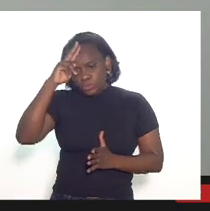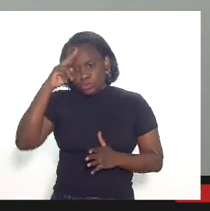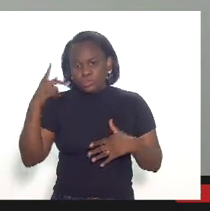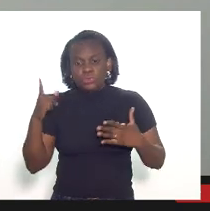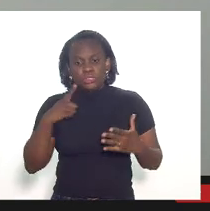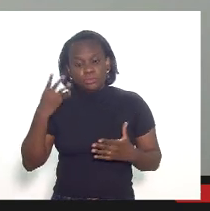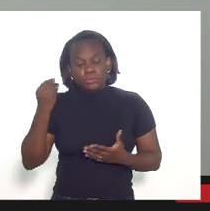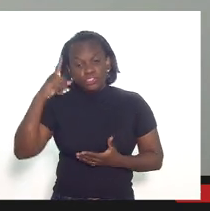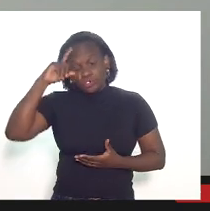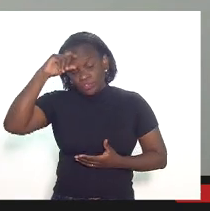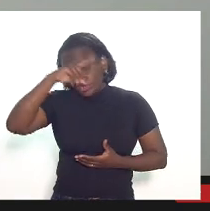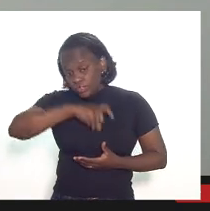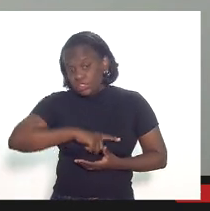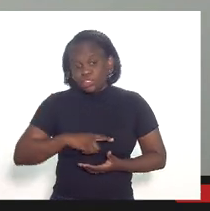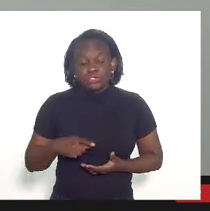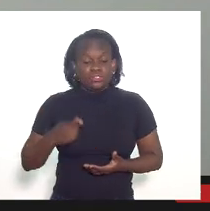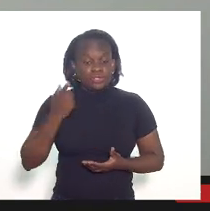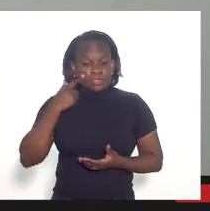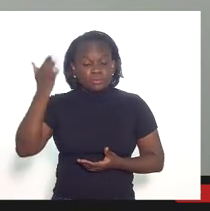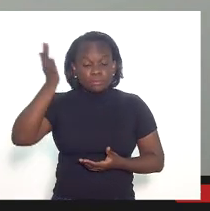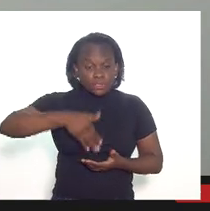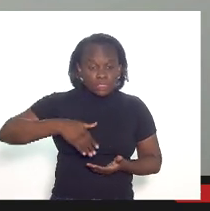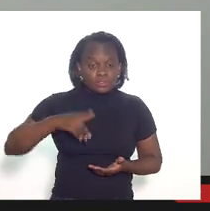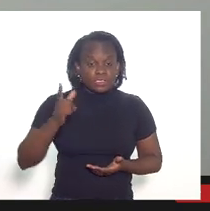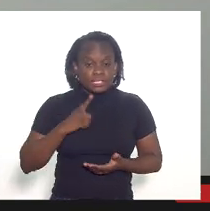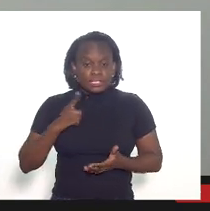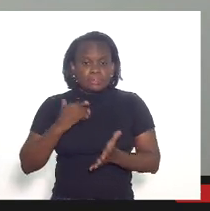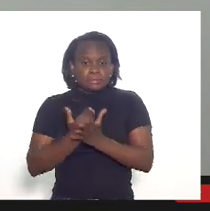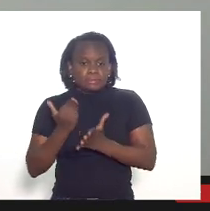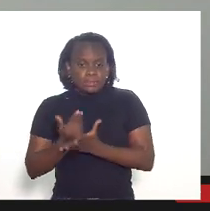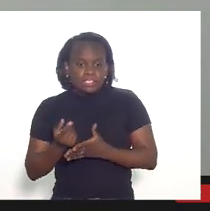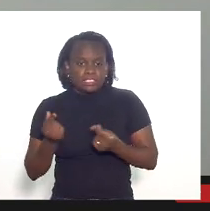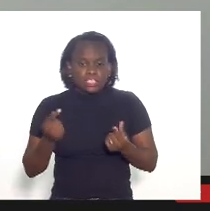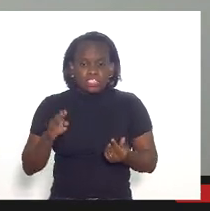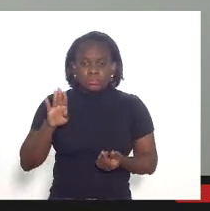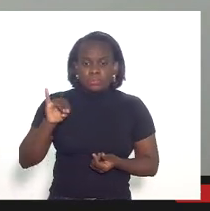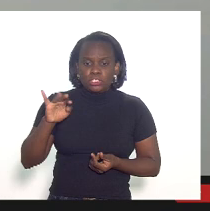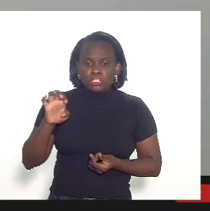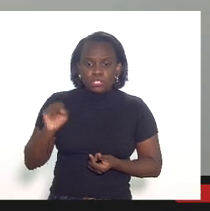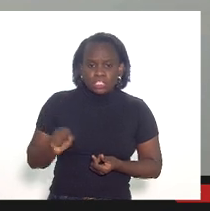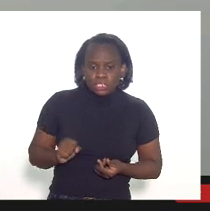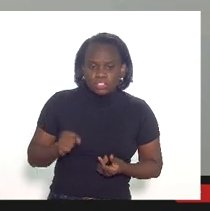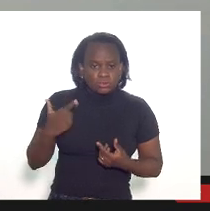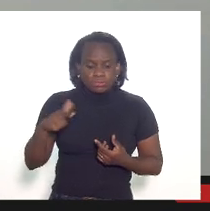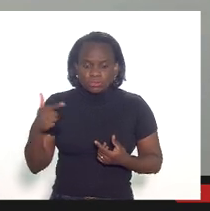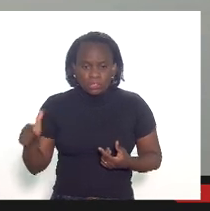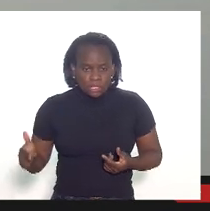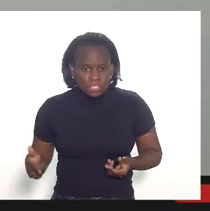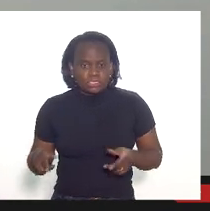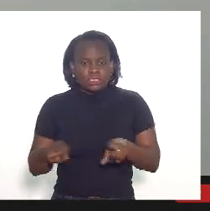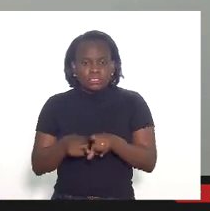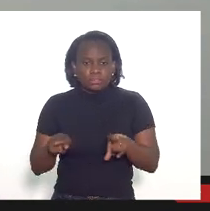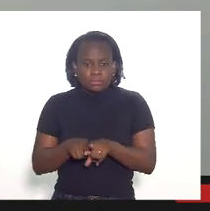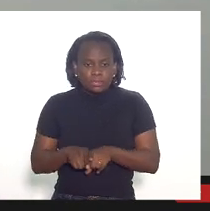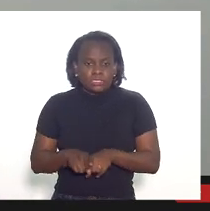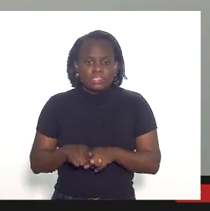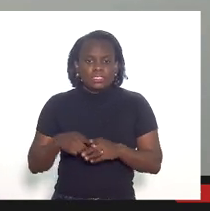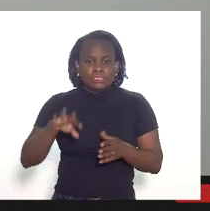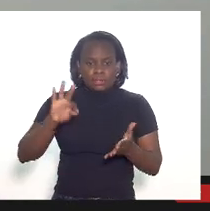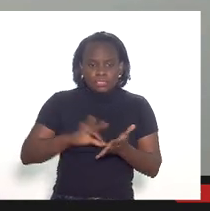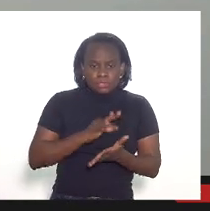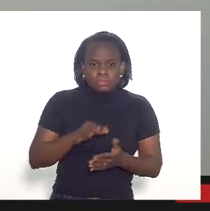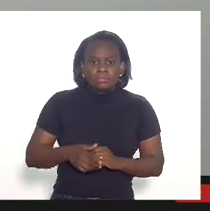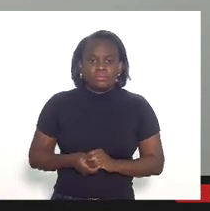muito difícil se atestar que um superfaturamento de tantos bilhões não se deu inclusive na rúbrica das